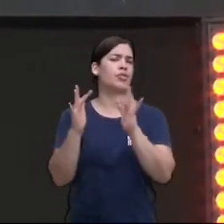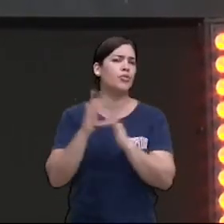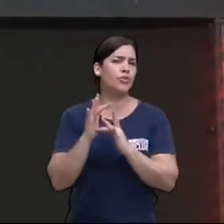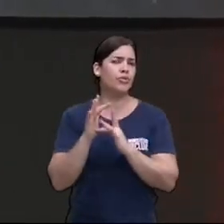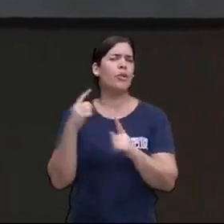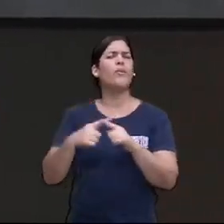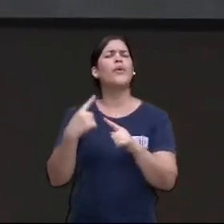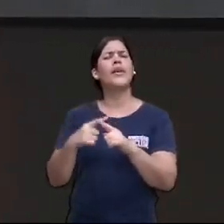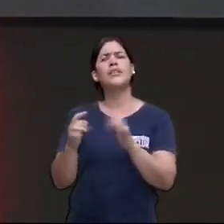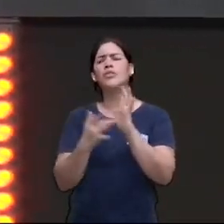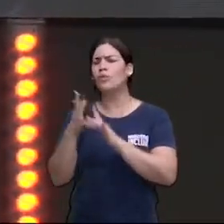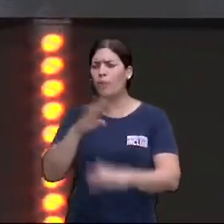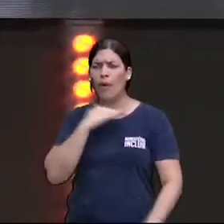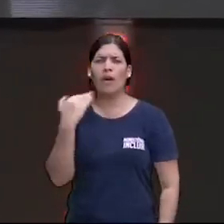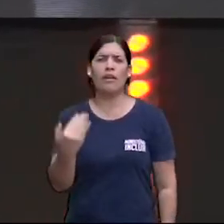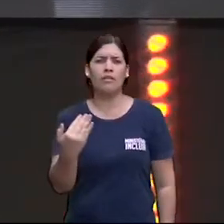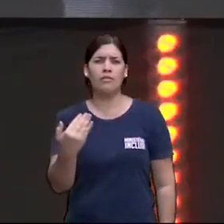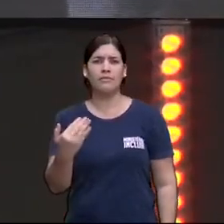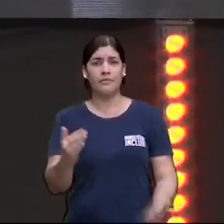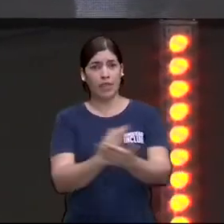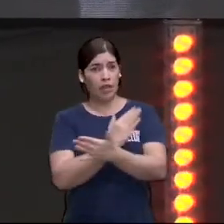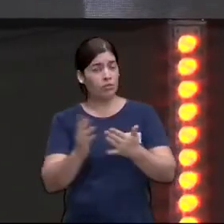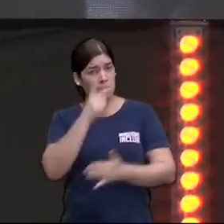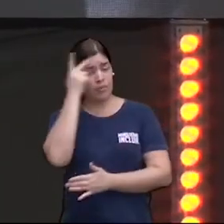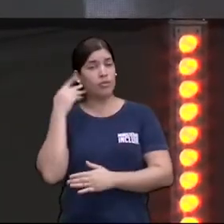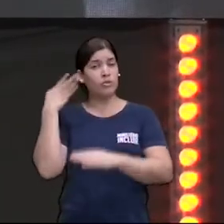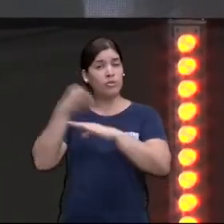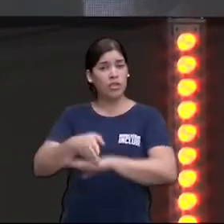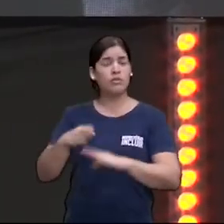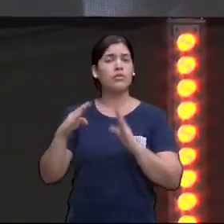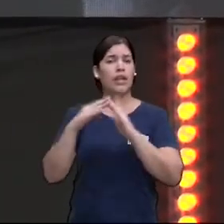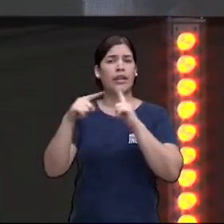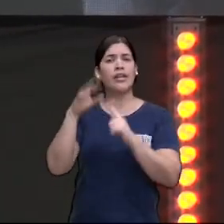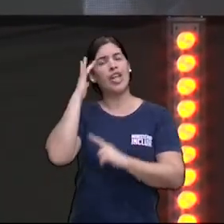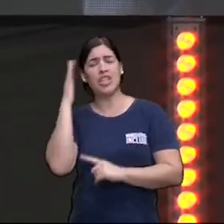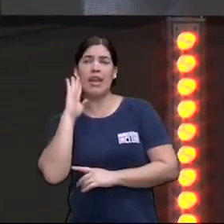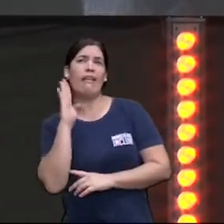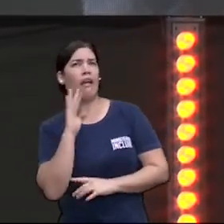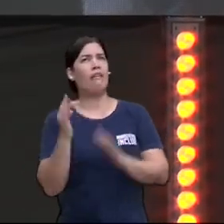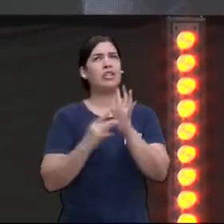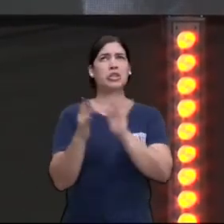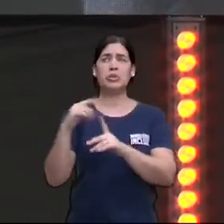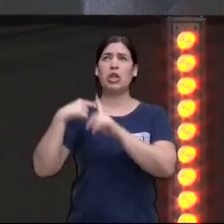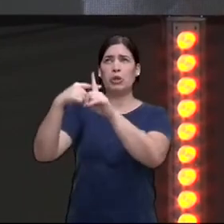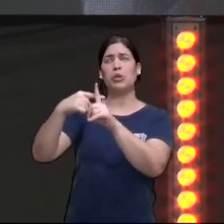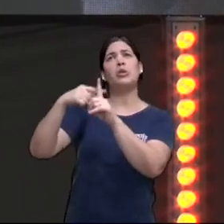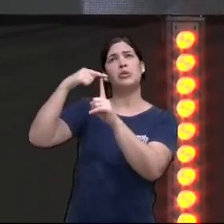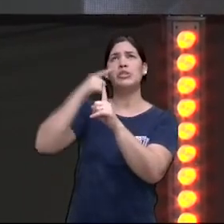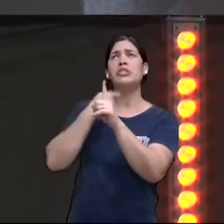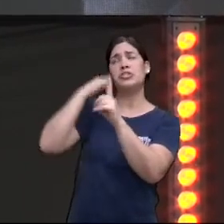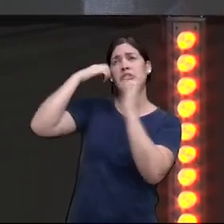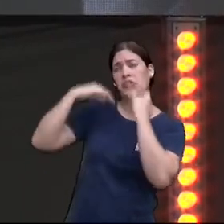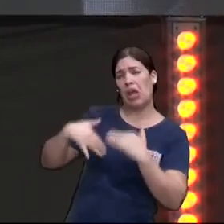Muita gente está na igreja e acha legal. Ah, ele morreu na cruz, ele ficou ensanguentado. Ah, ele ficou com